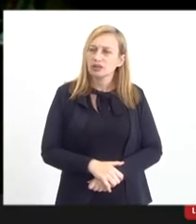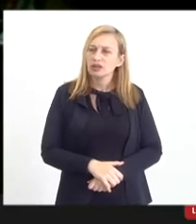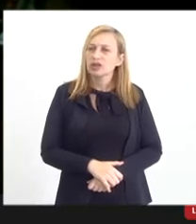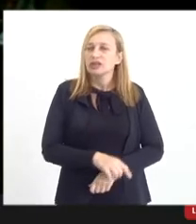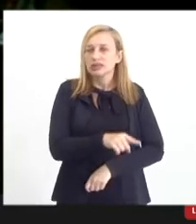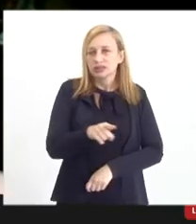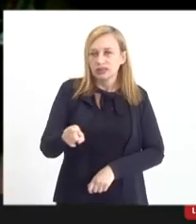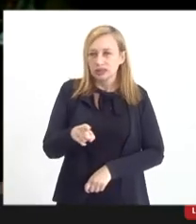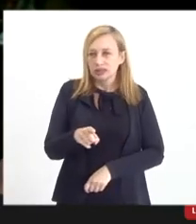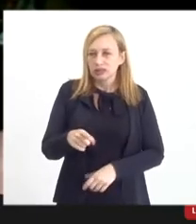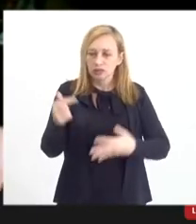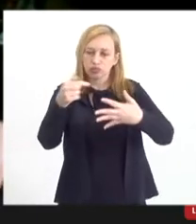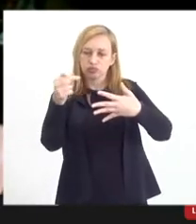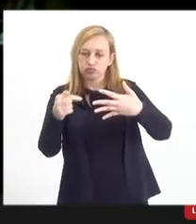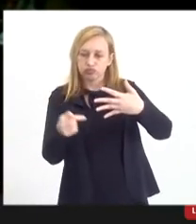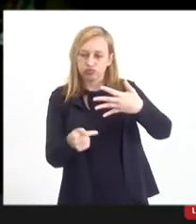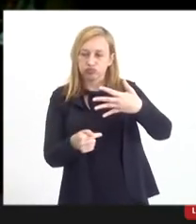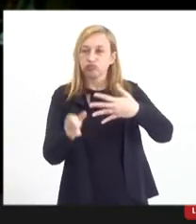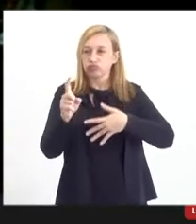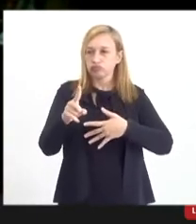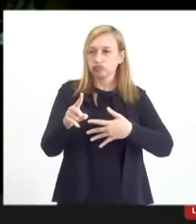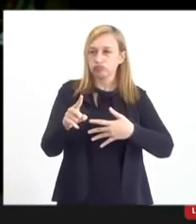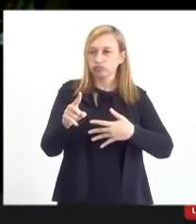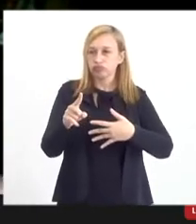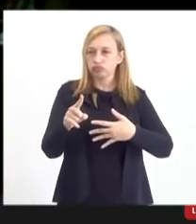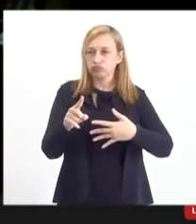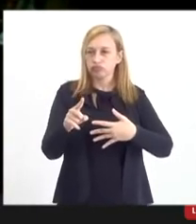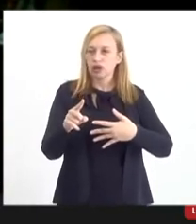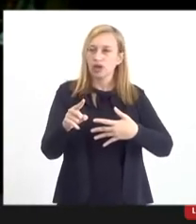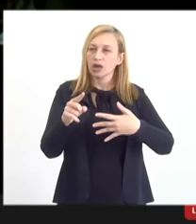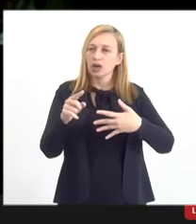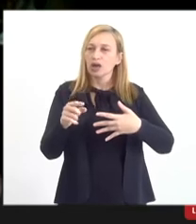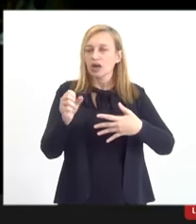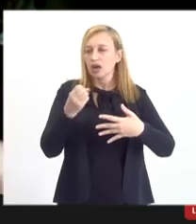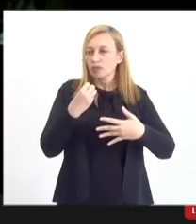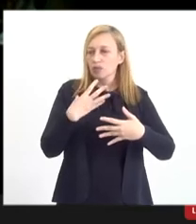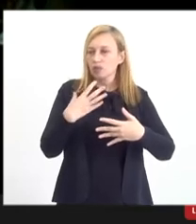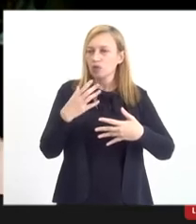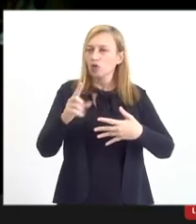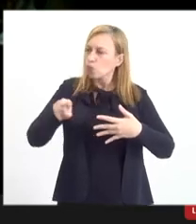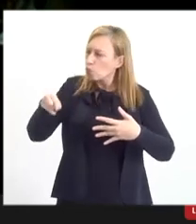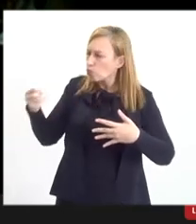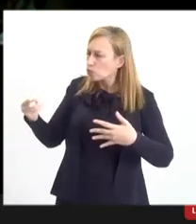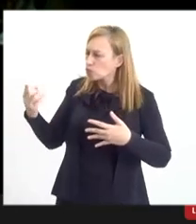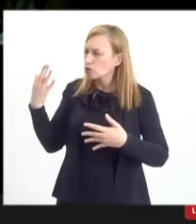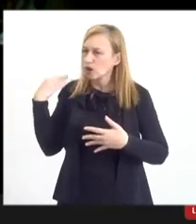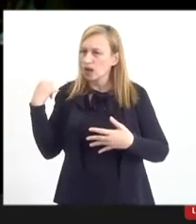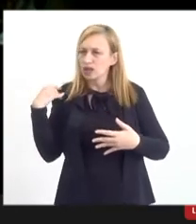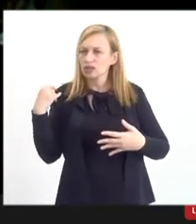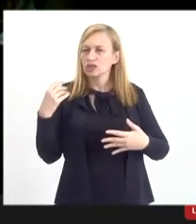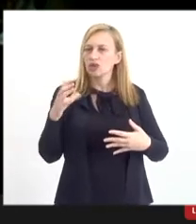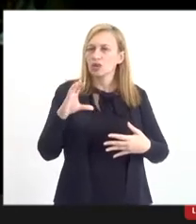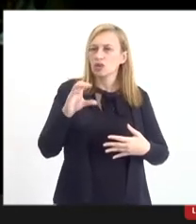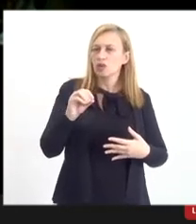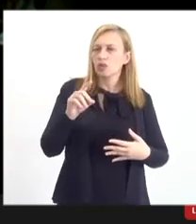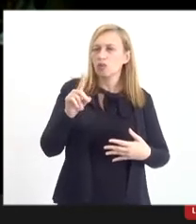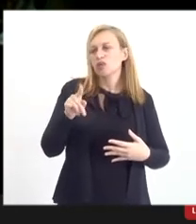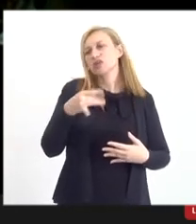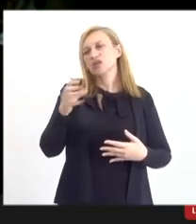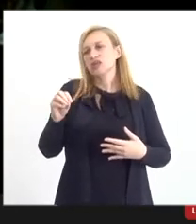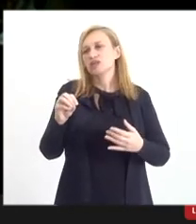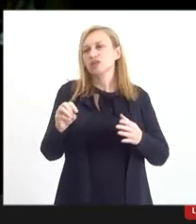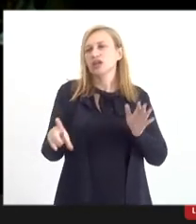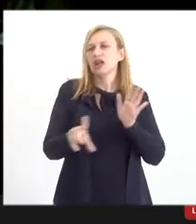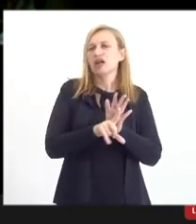esses pontos são passíveis de um lado que a gente não conhece bem, que é o lado de proposição legislativa, o que